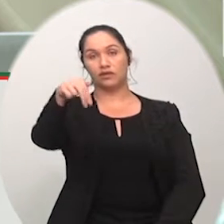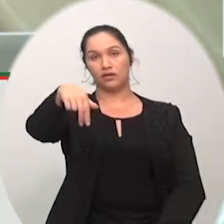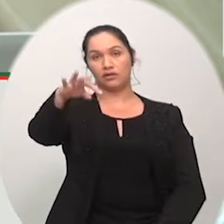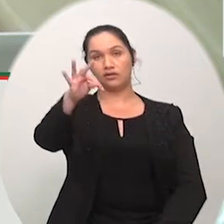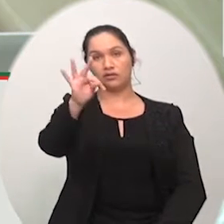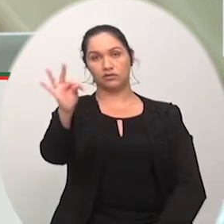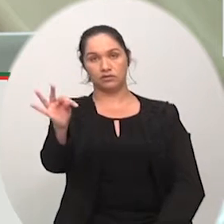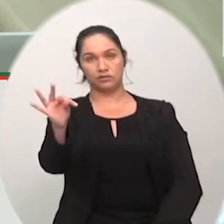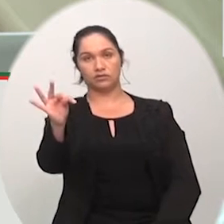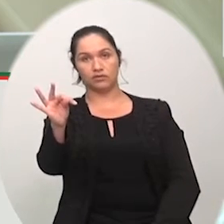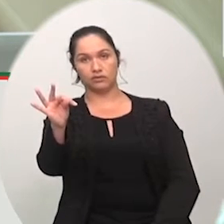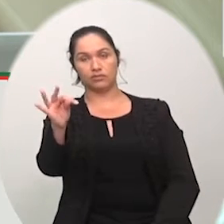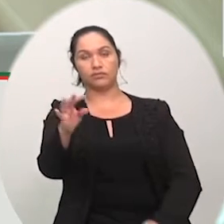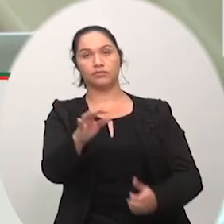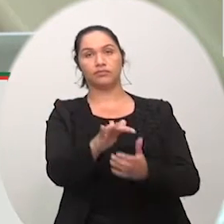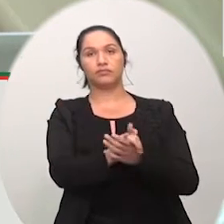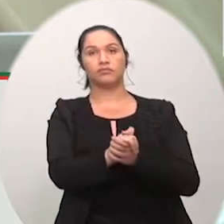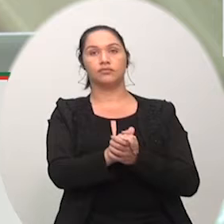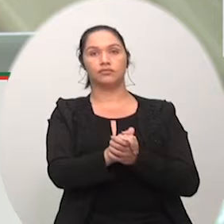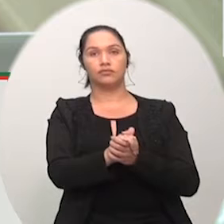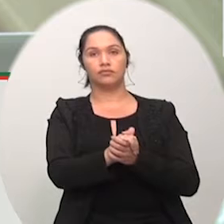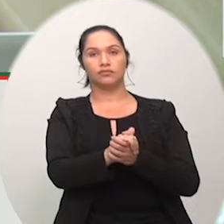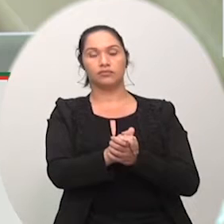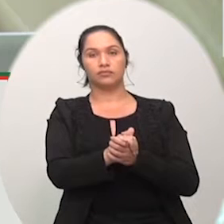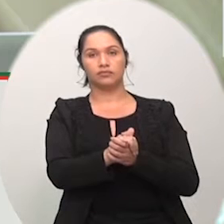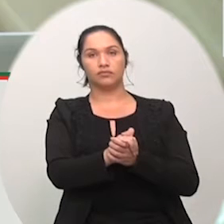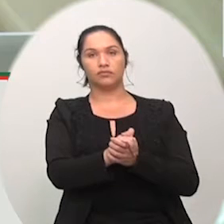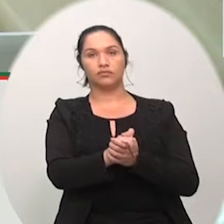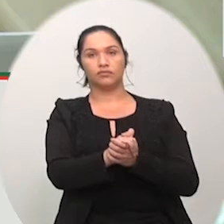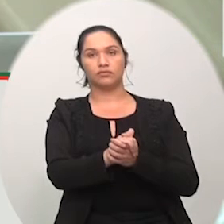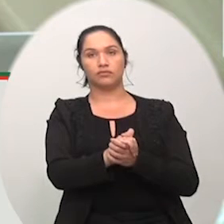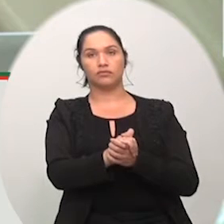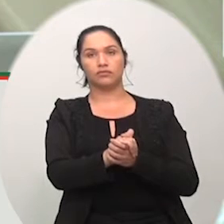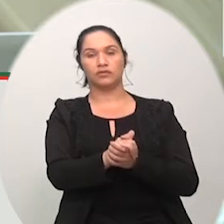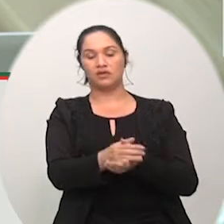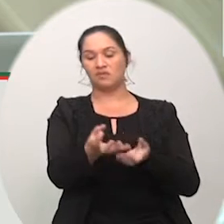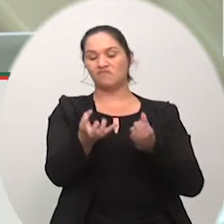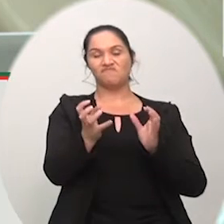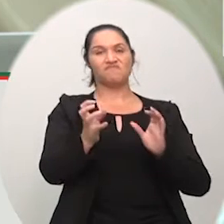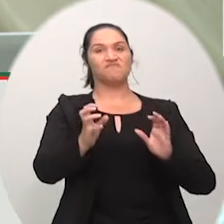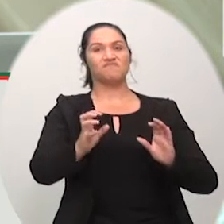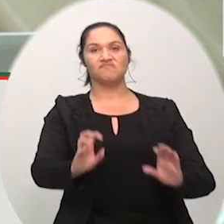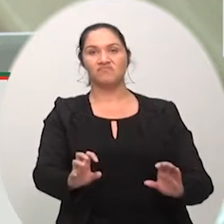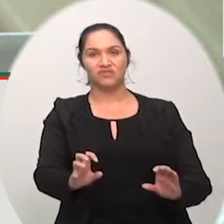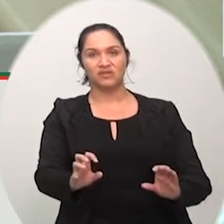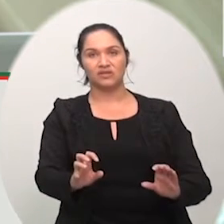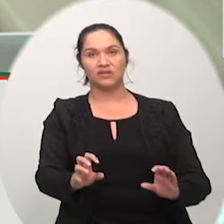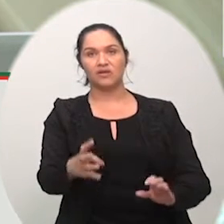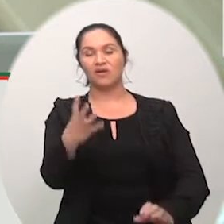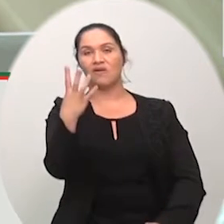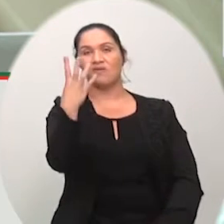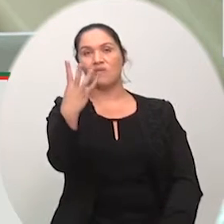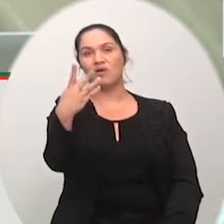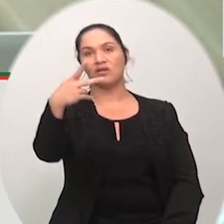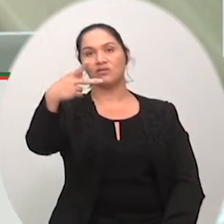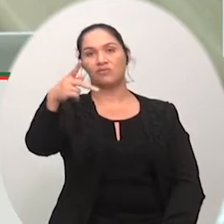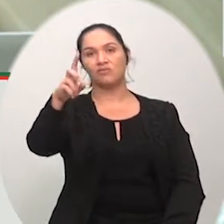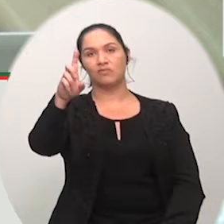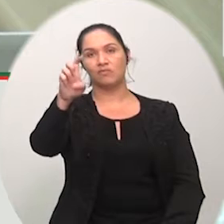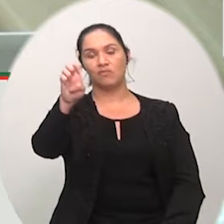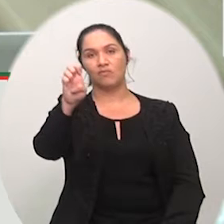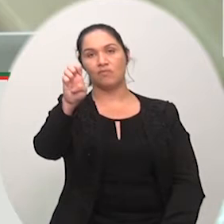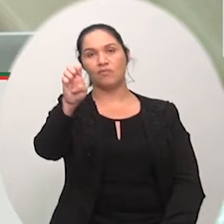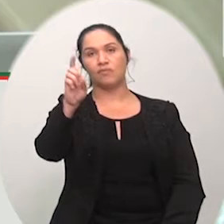em repúdio a implantação de quatro praças de pedágio no trecho sul da BR-101 entre Laguna